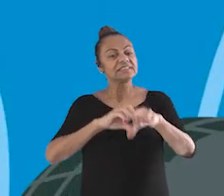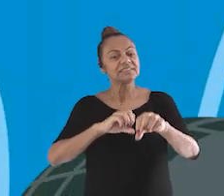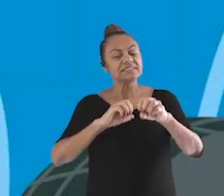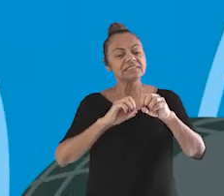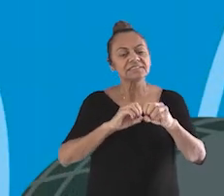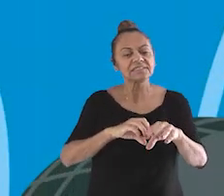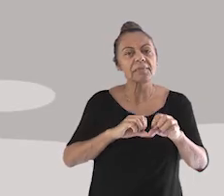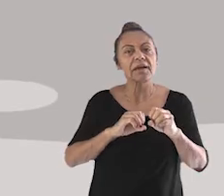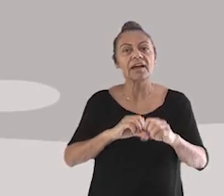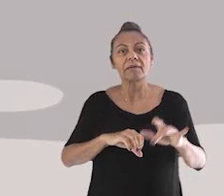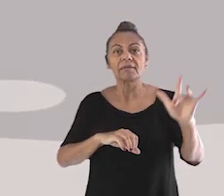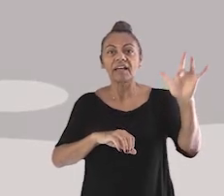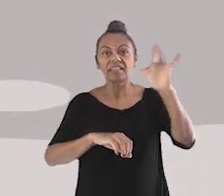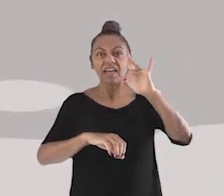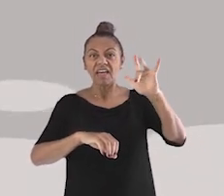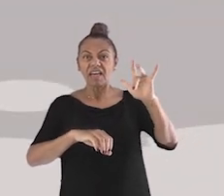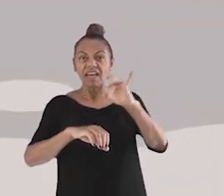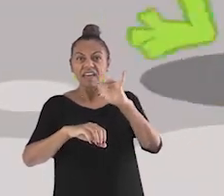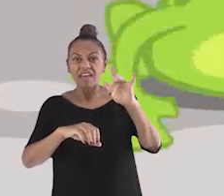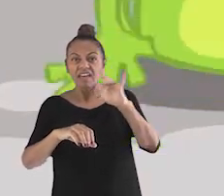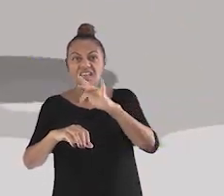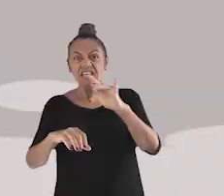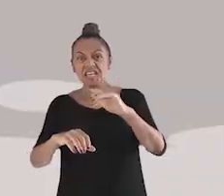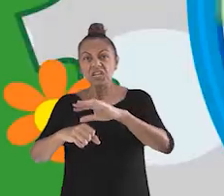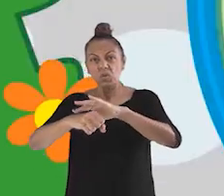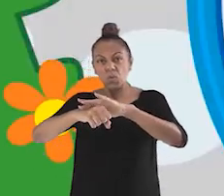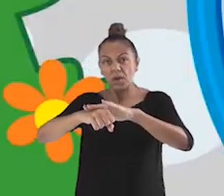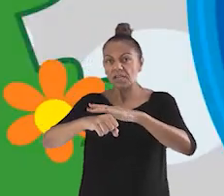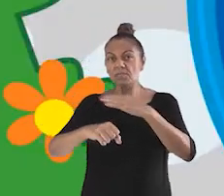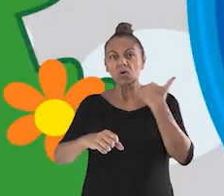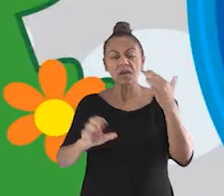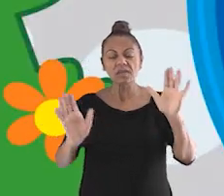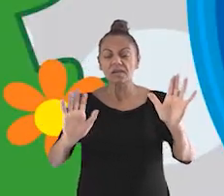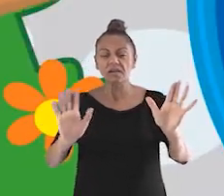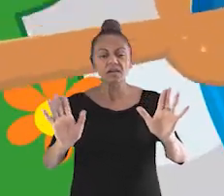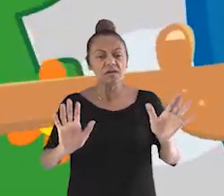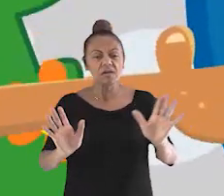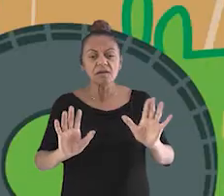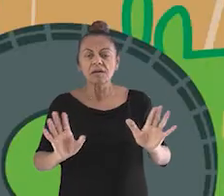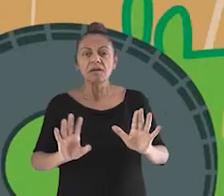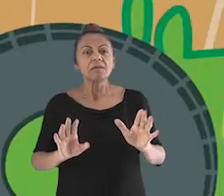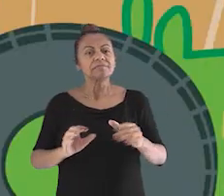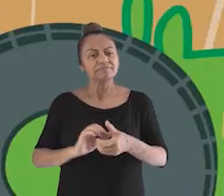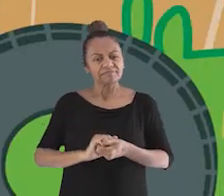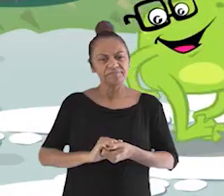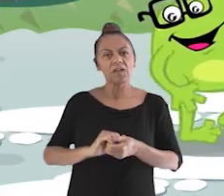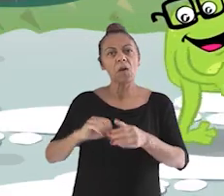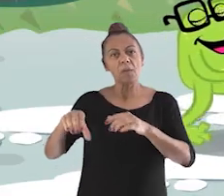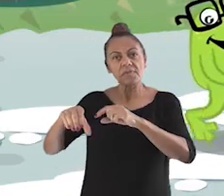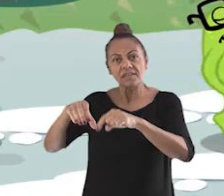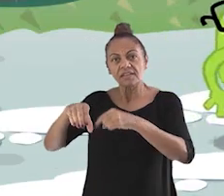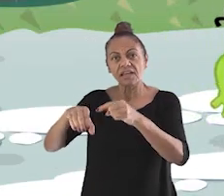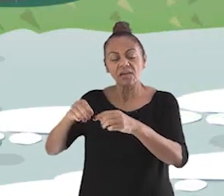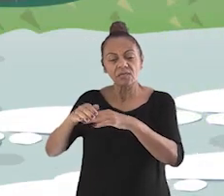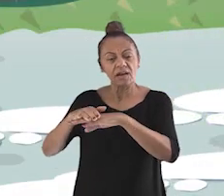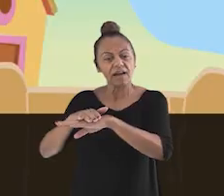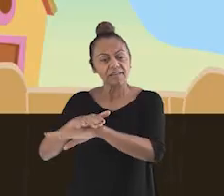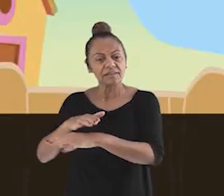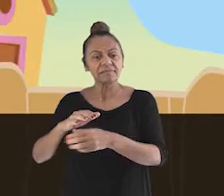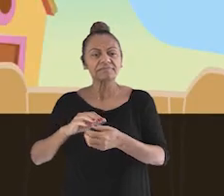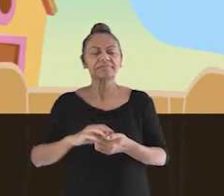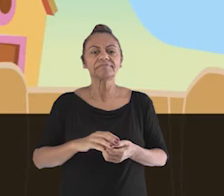te ensinar que para a dengue não matar. É cobrir a caixa, água virar garrafa e o pneu guardar.